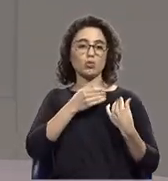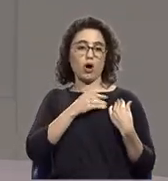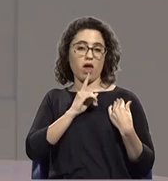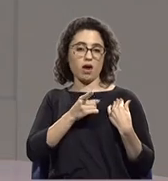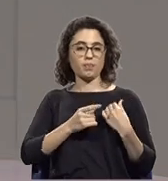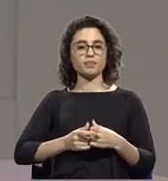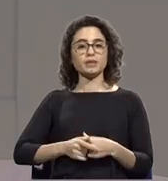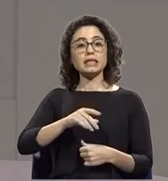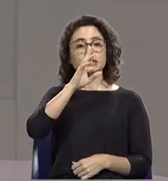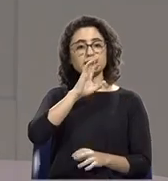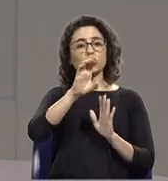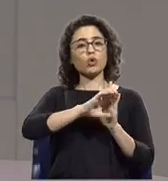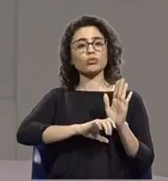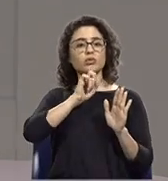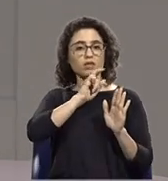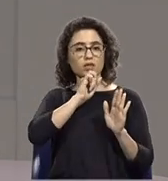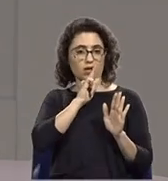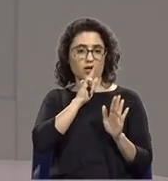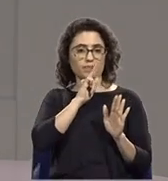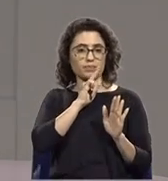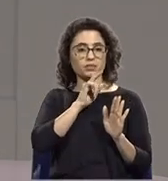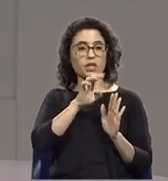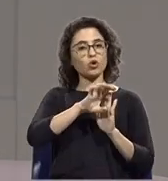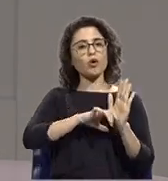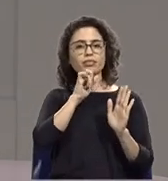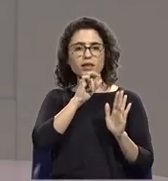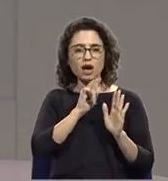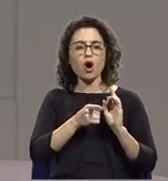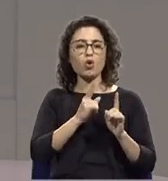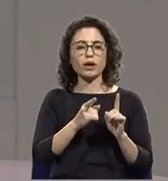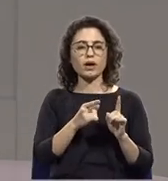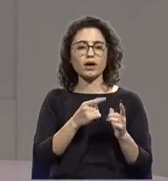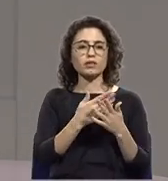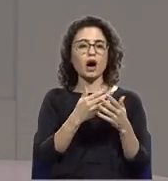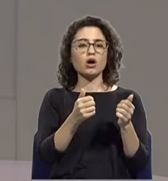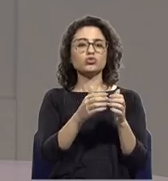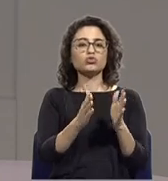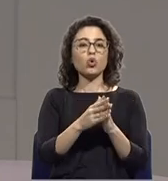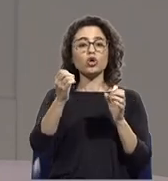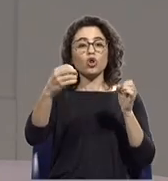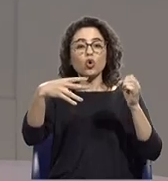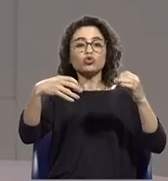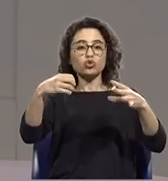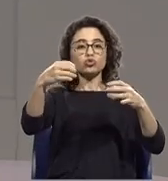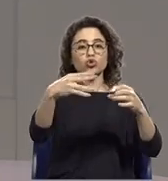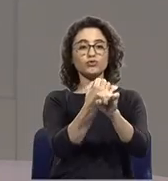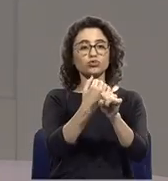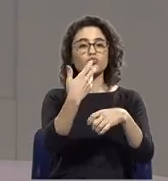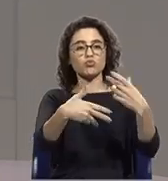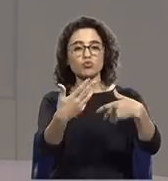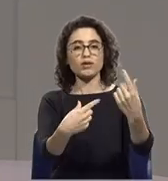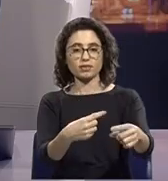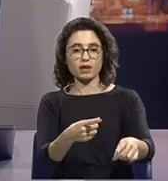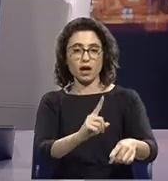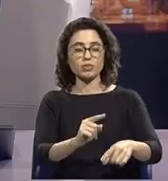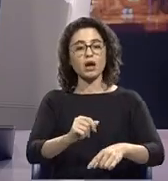Se havia condições, e haver condições não é que dizer que esteja todas as luzinhas de onde havia funcionado. inspeção da Marinha diz que havia